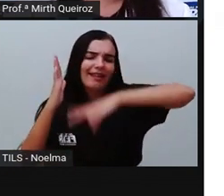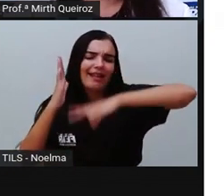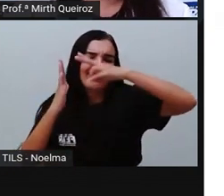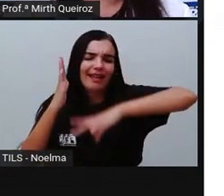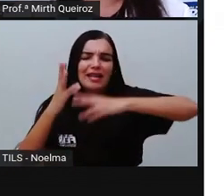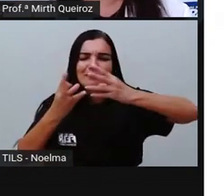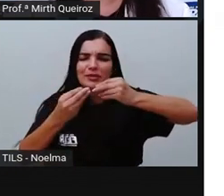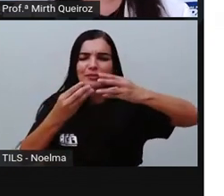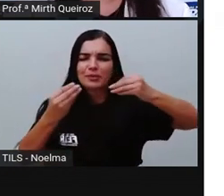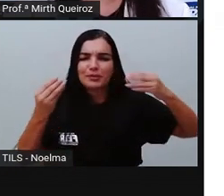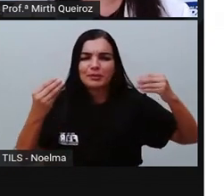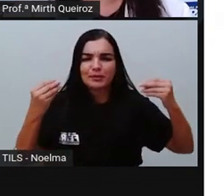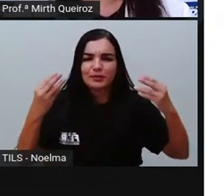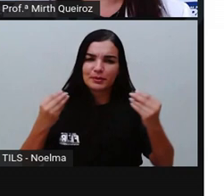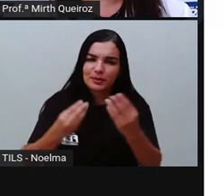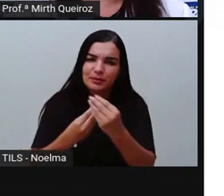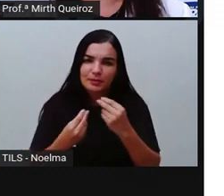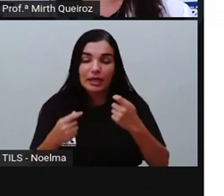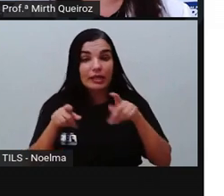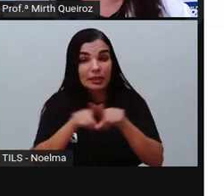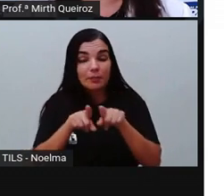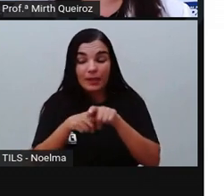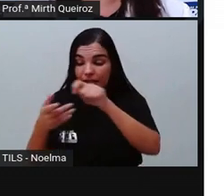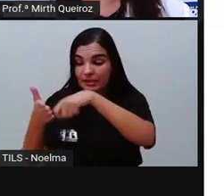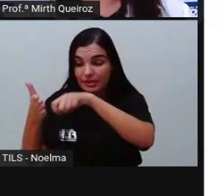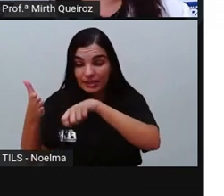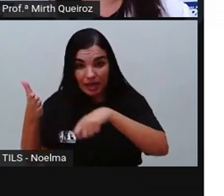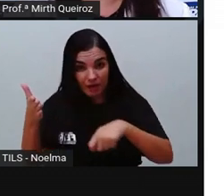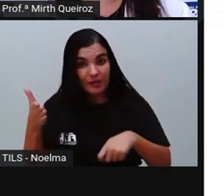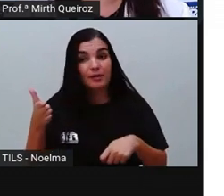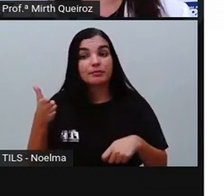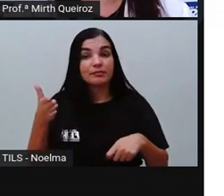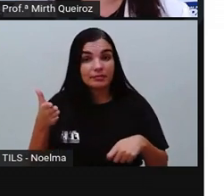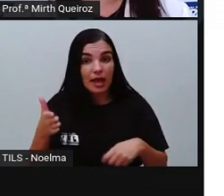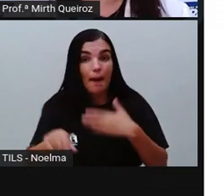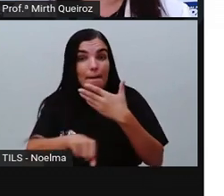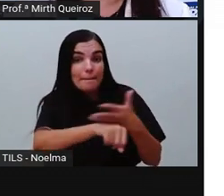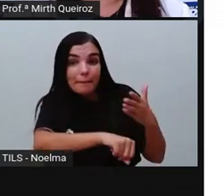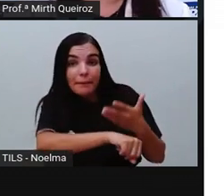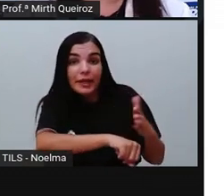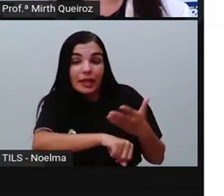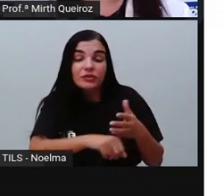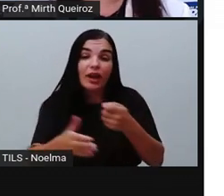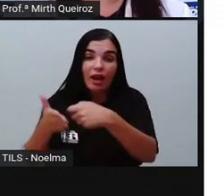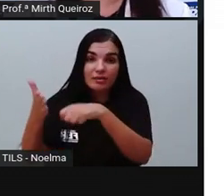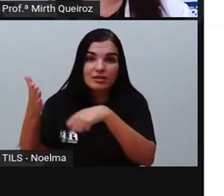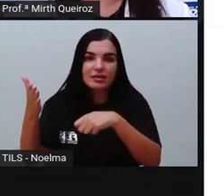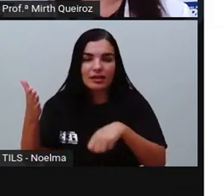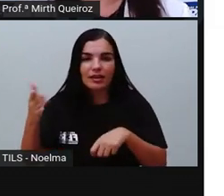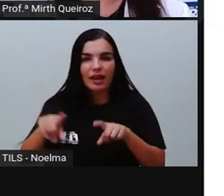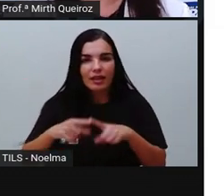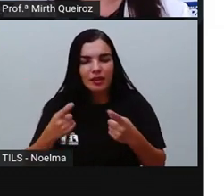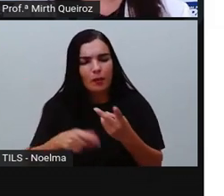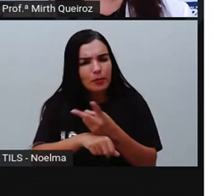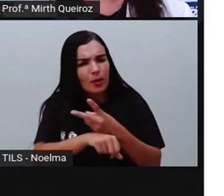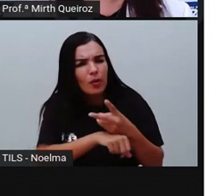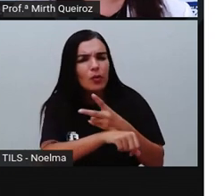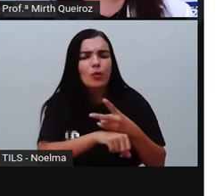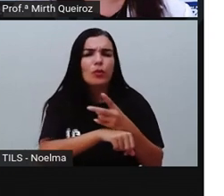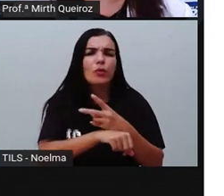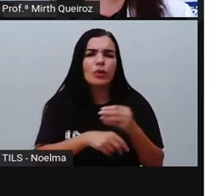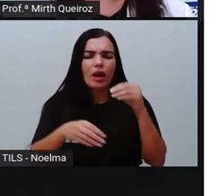Ler bastante. E escrever também. Isso mesmo. Praticar a sua escrita. Então, procurem aí